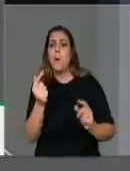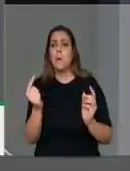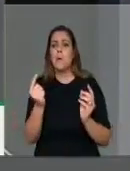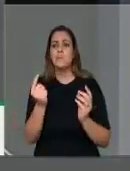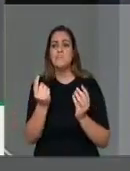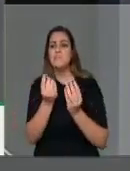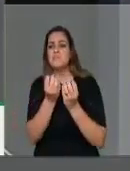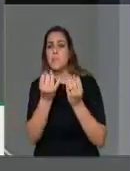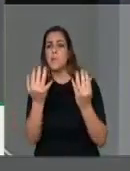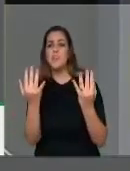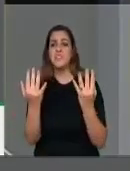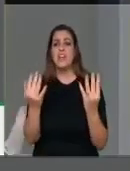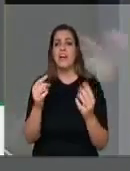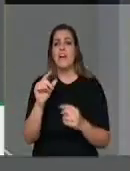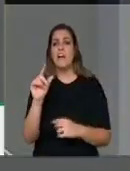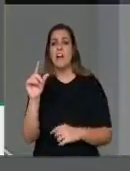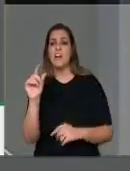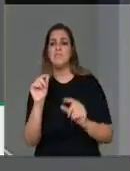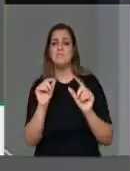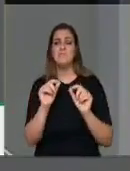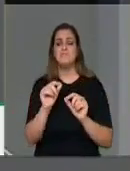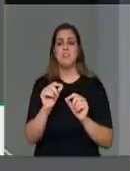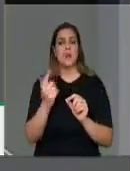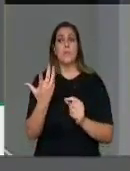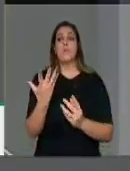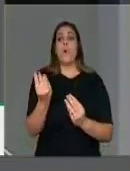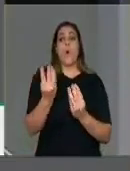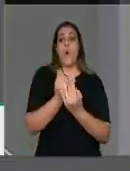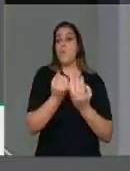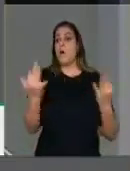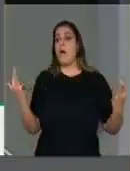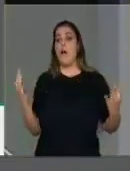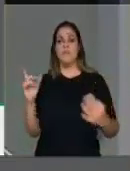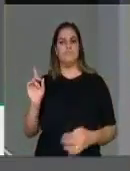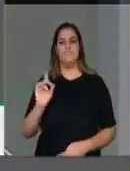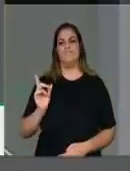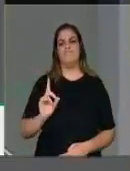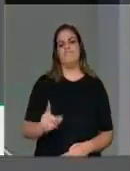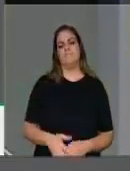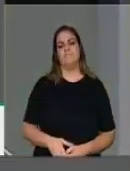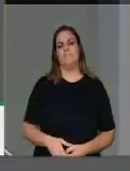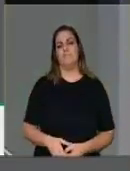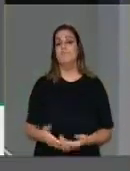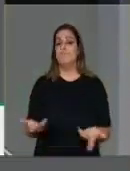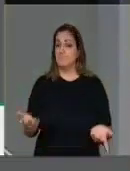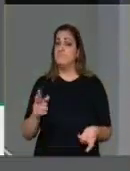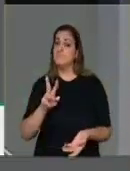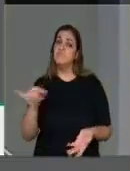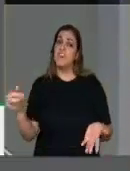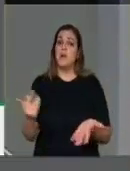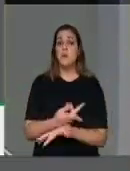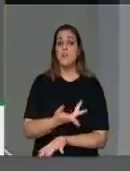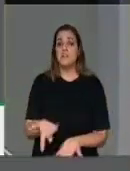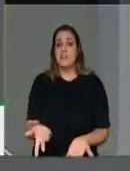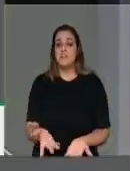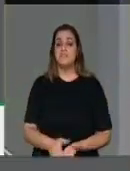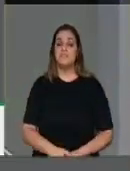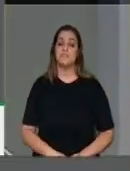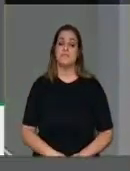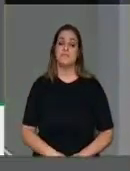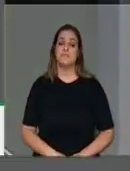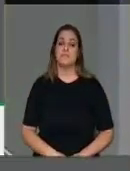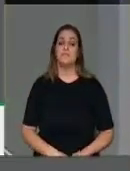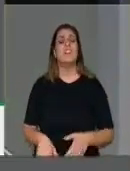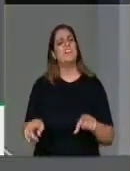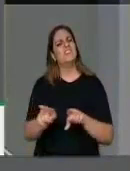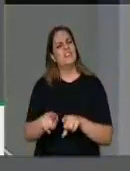para votar nas eleições. É isso que vai acontecer. Além disso, meus amigos